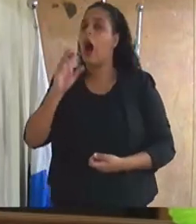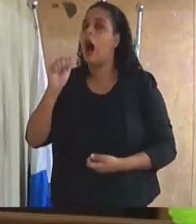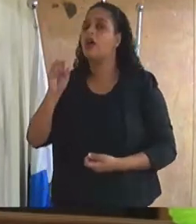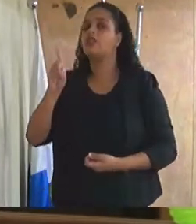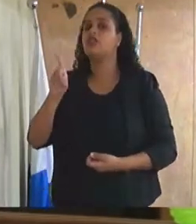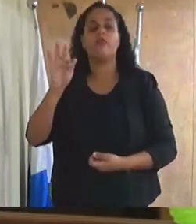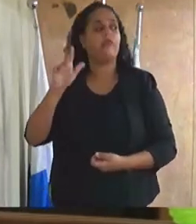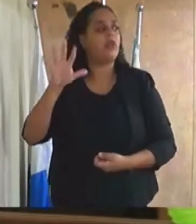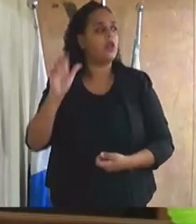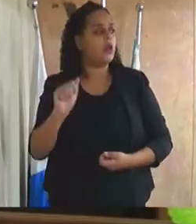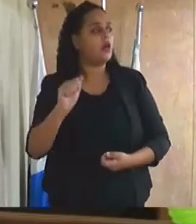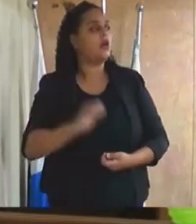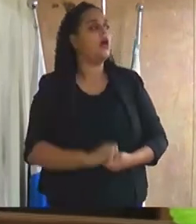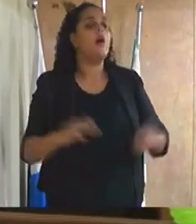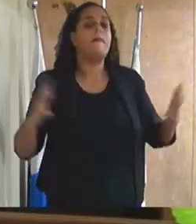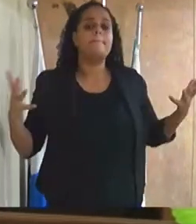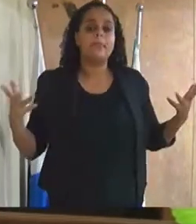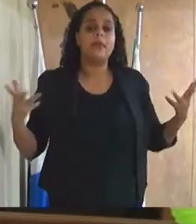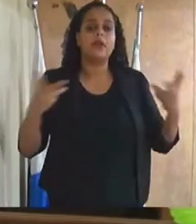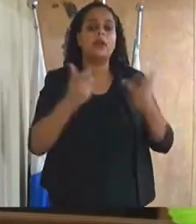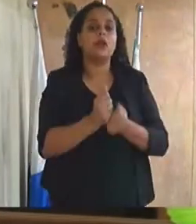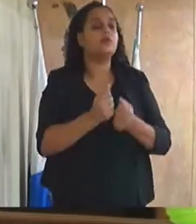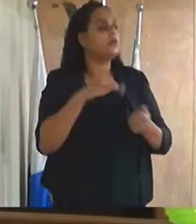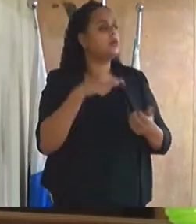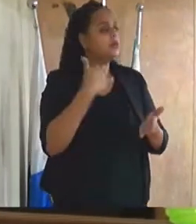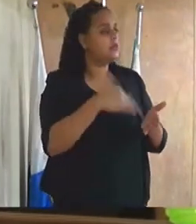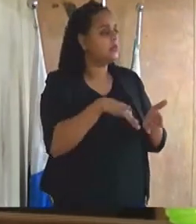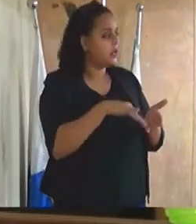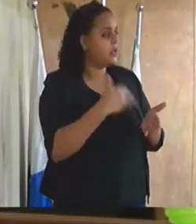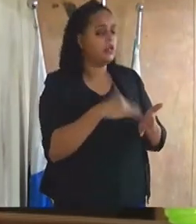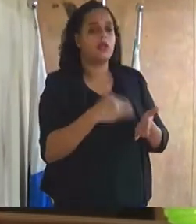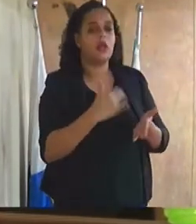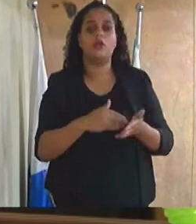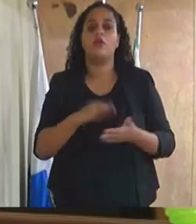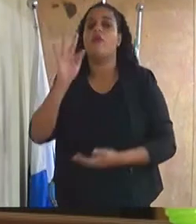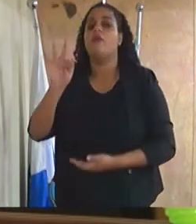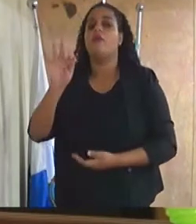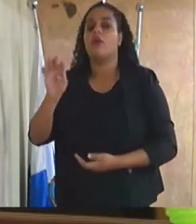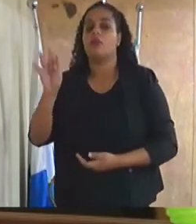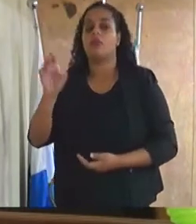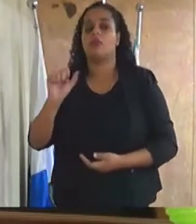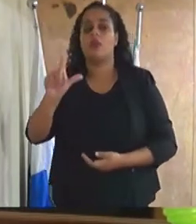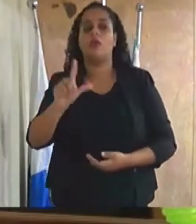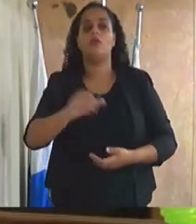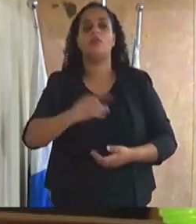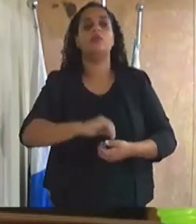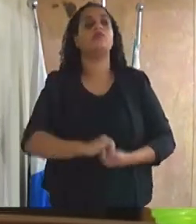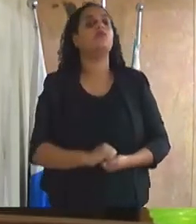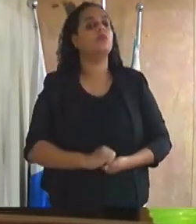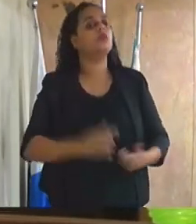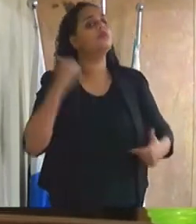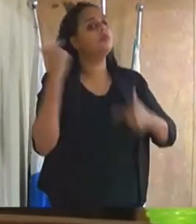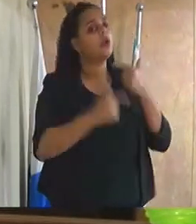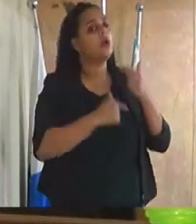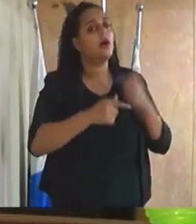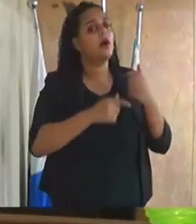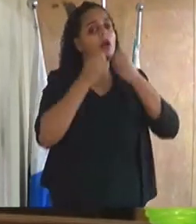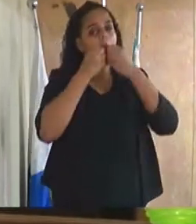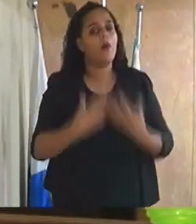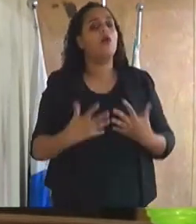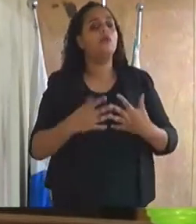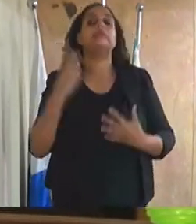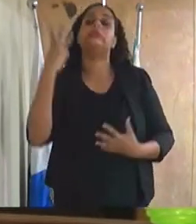ao brilhante secretário Feital, que fez um trabalho brilhante nos antes três